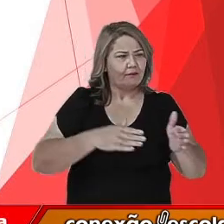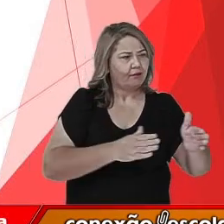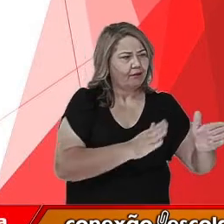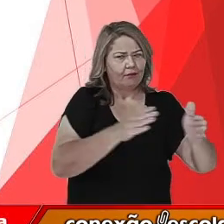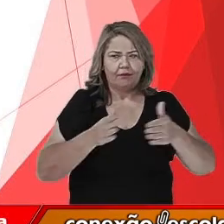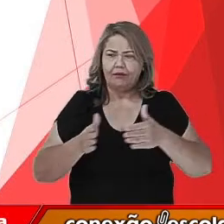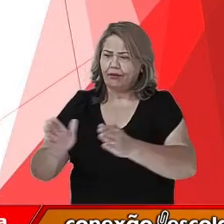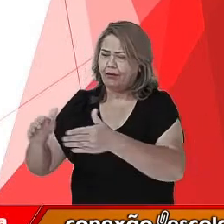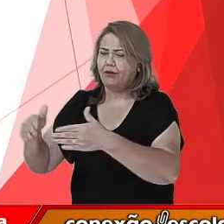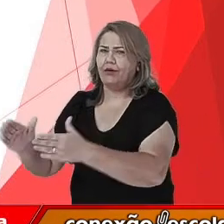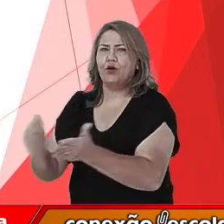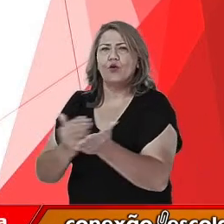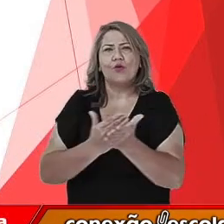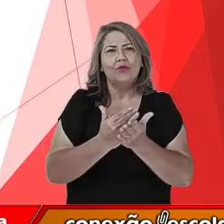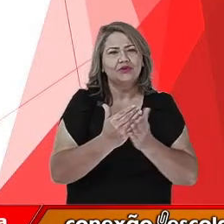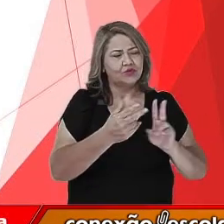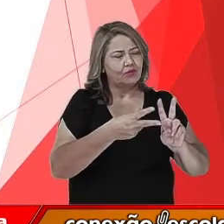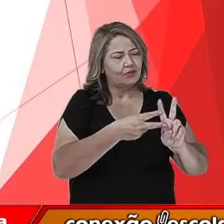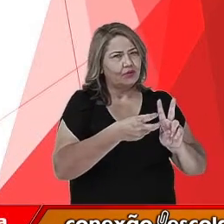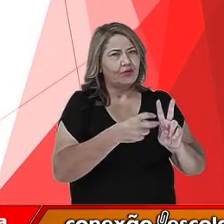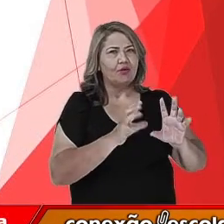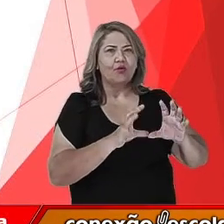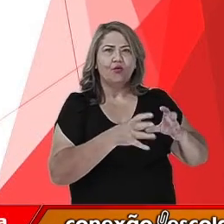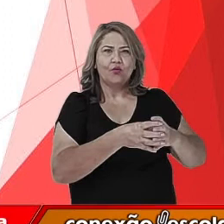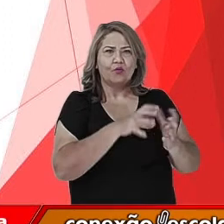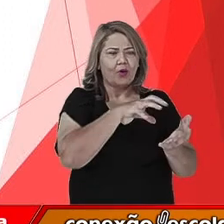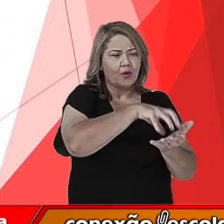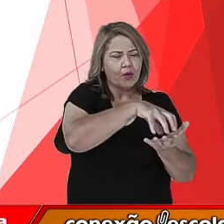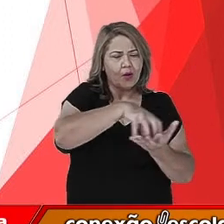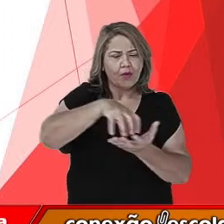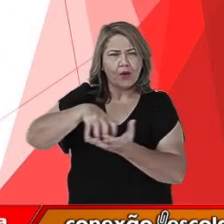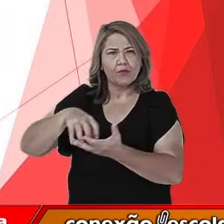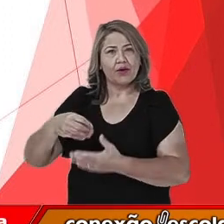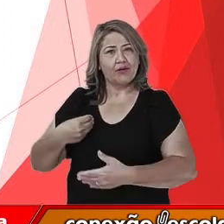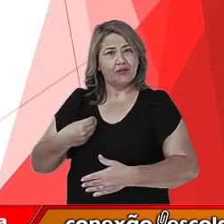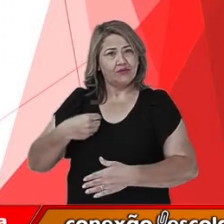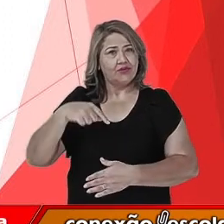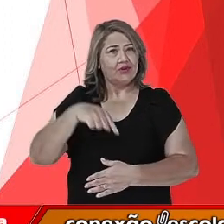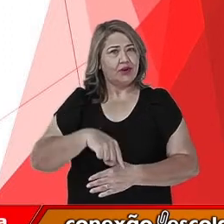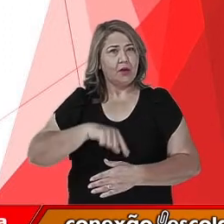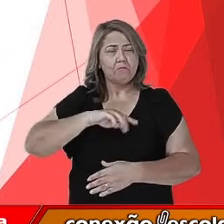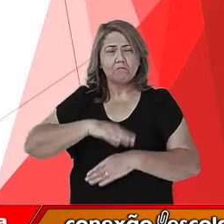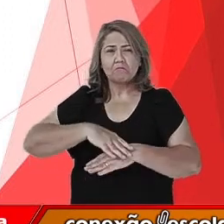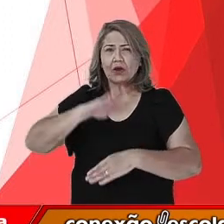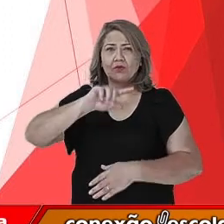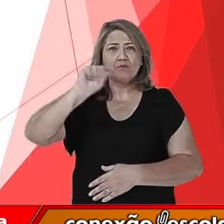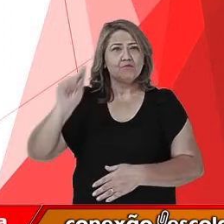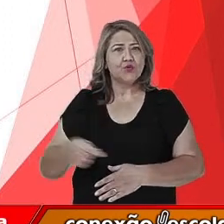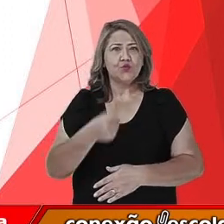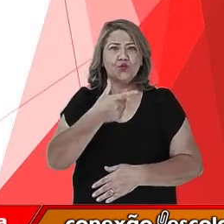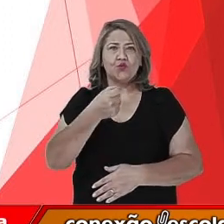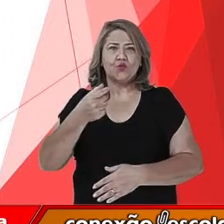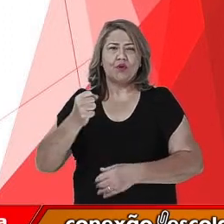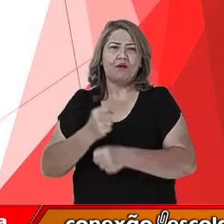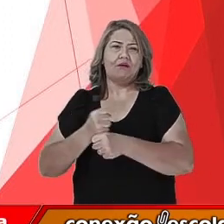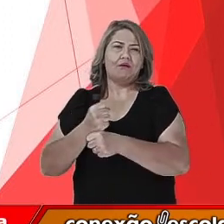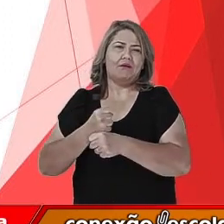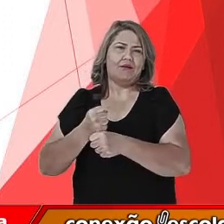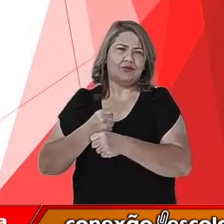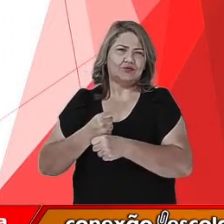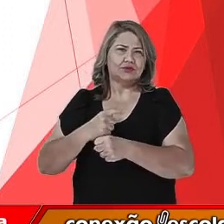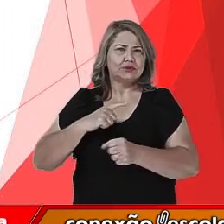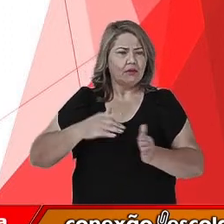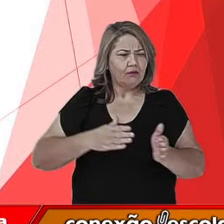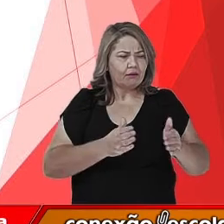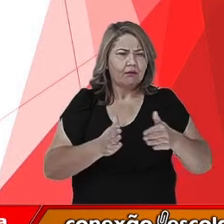começou a ser formadas pelos indígenas que viviam no continente há mais de 1200 anos. estradas que